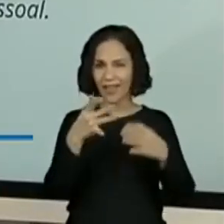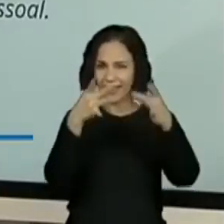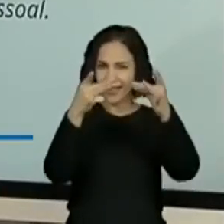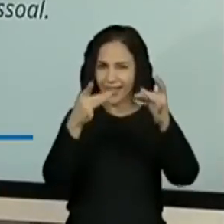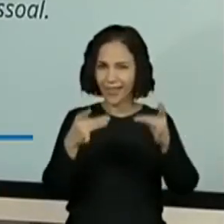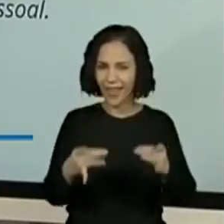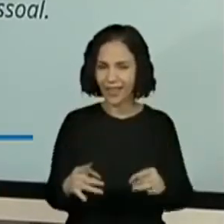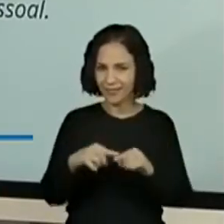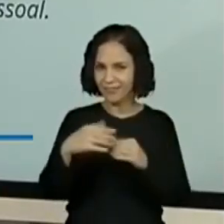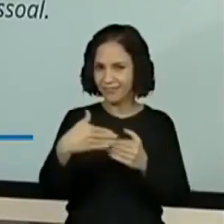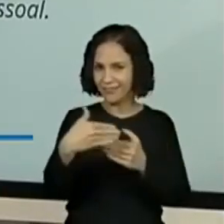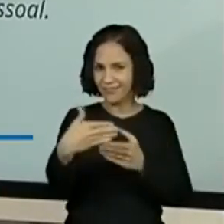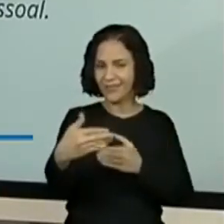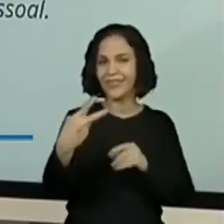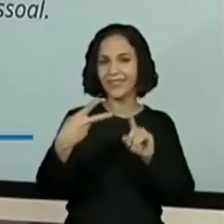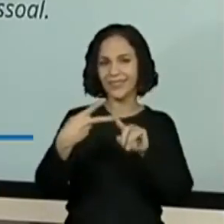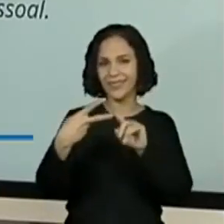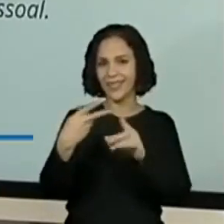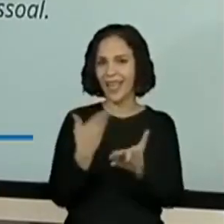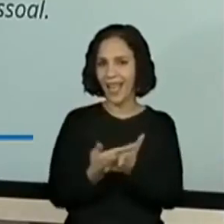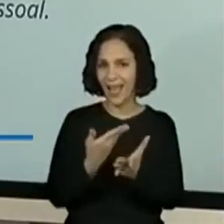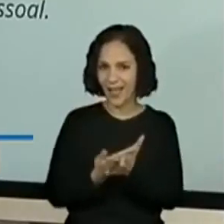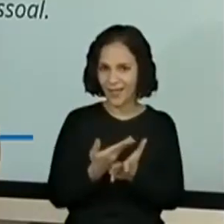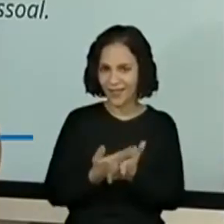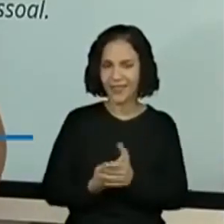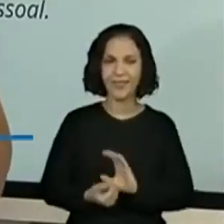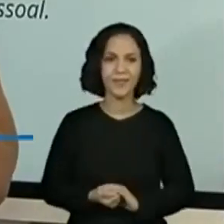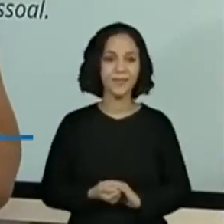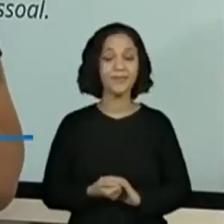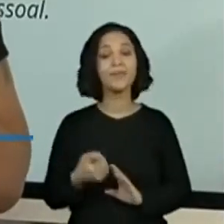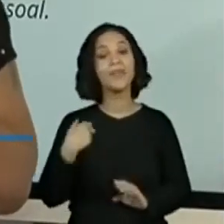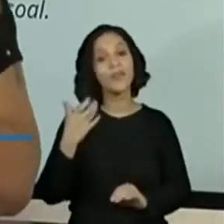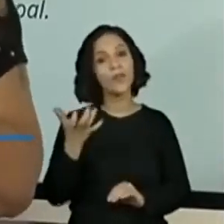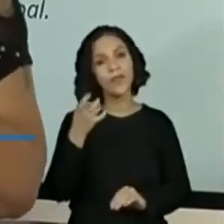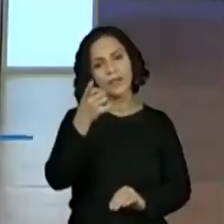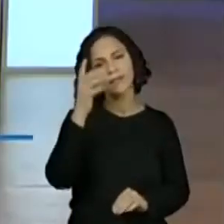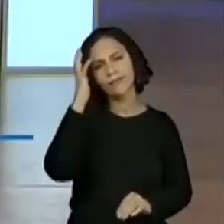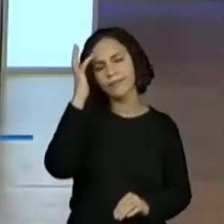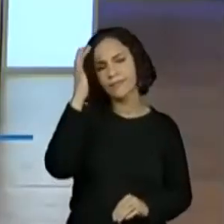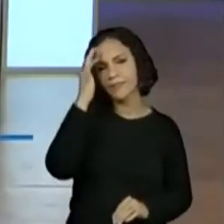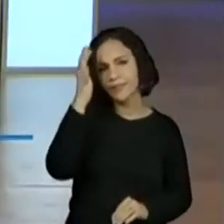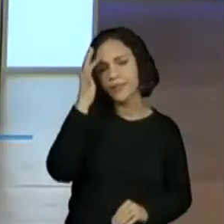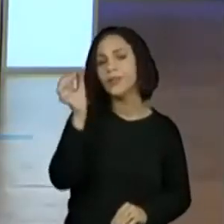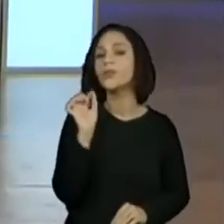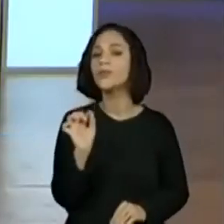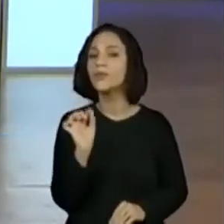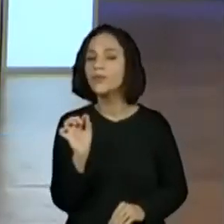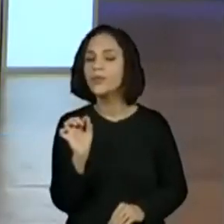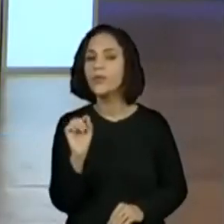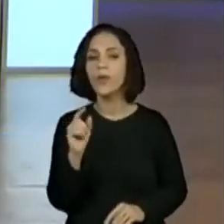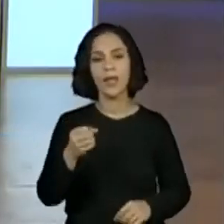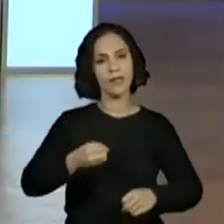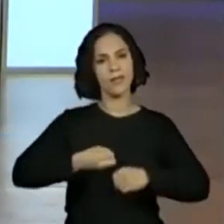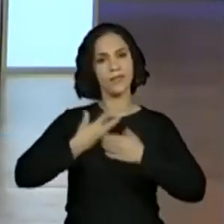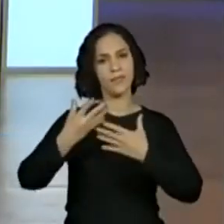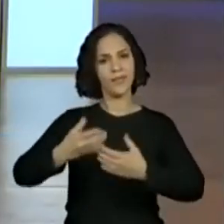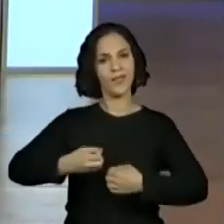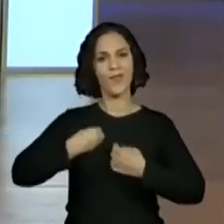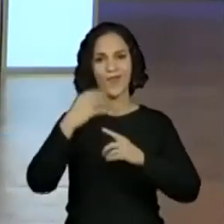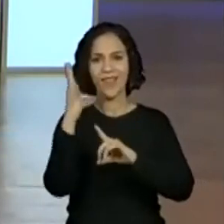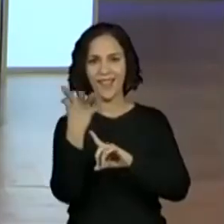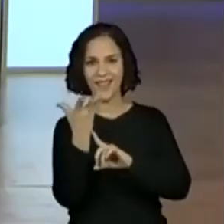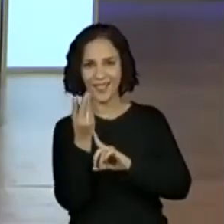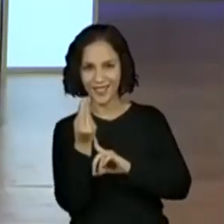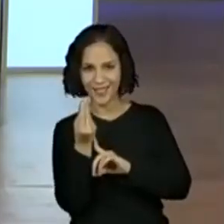no sarau, já, já, na nossa segunda aula. Eu quero que vocês pensem na questão expressão artística.